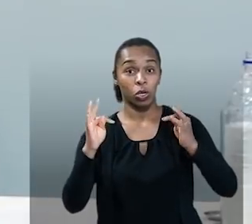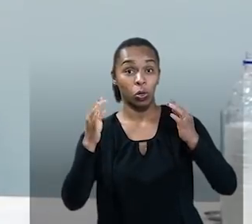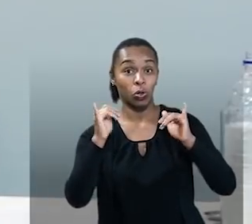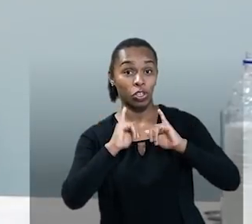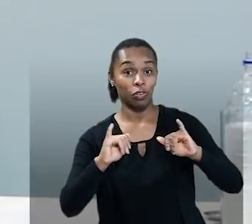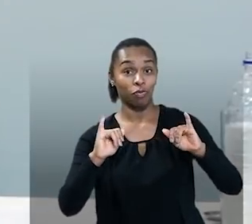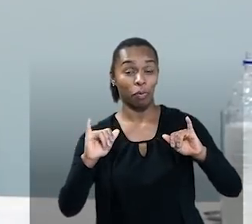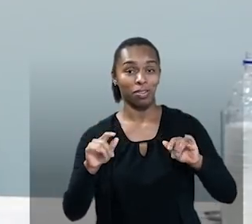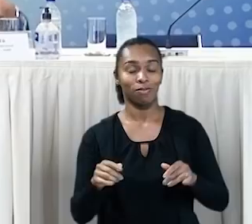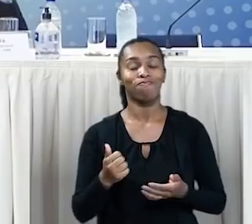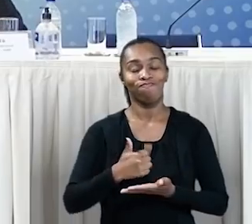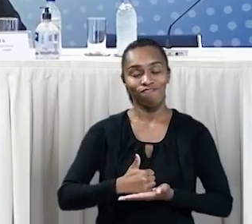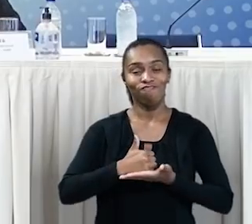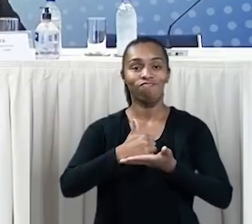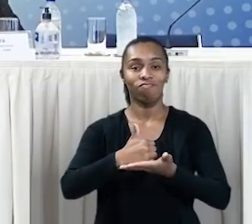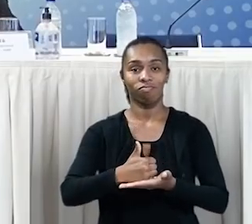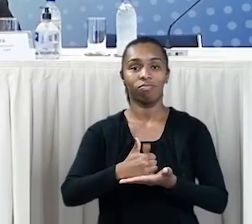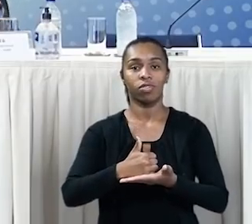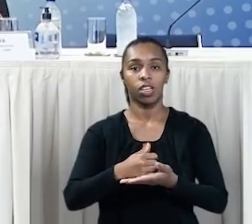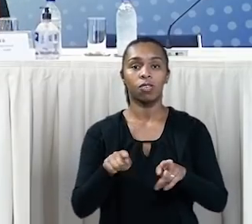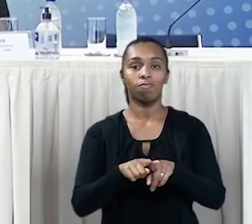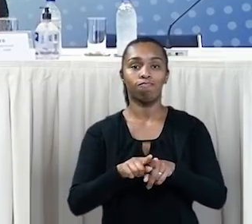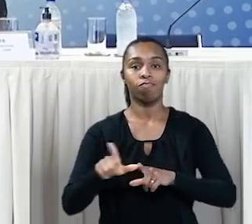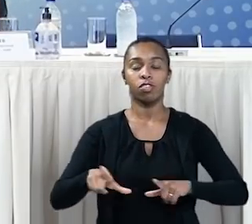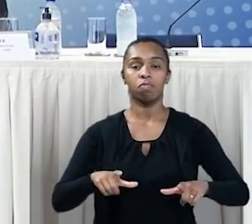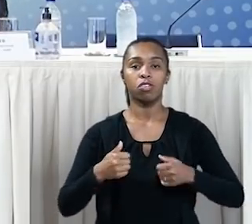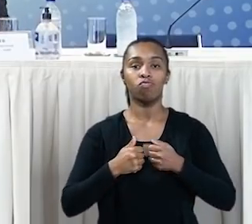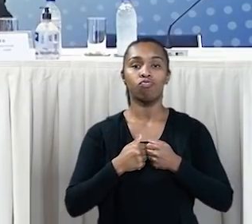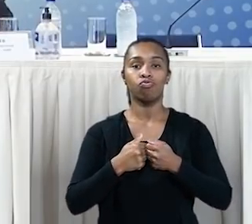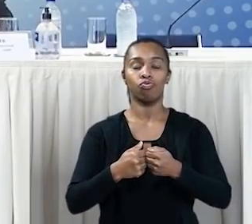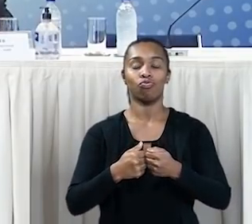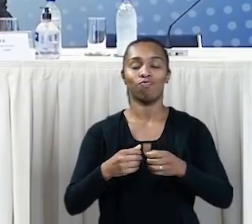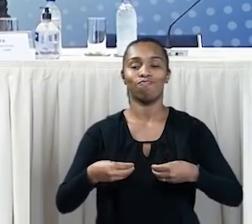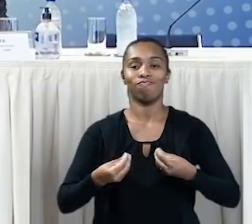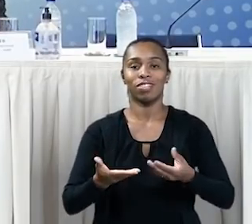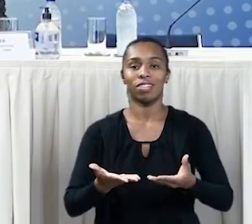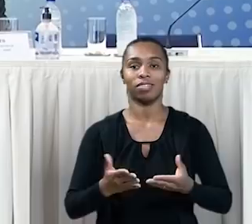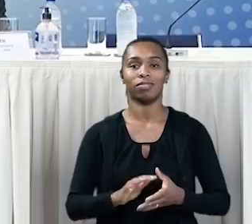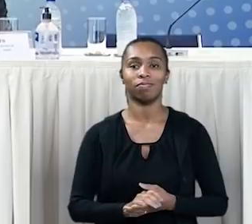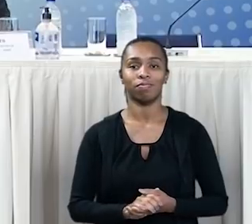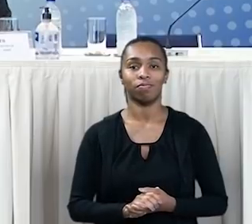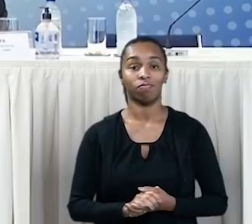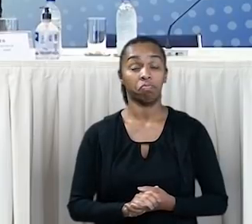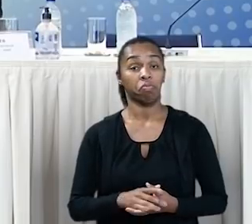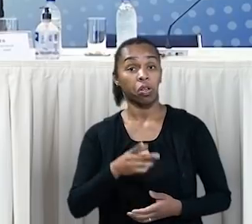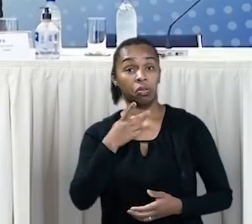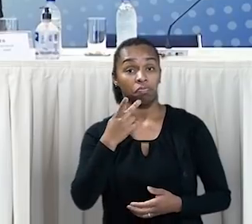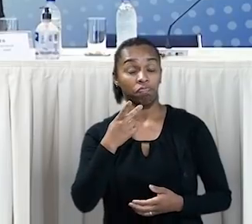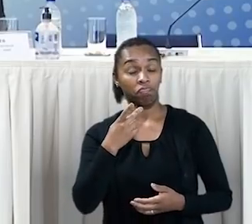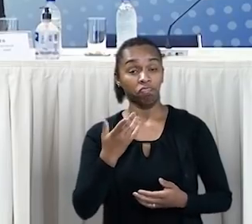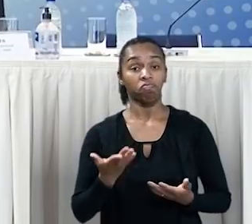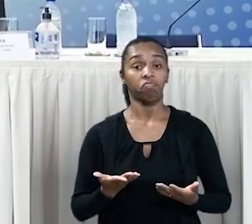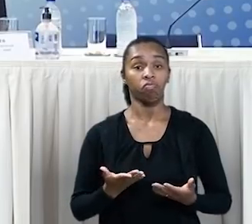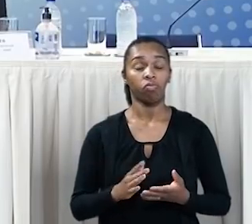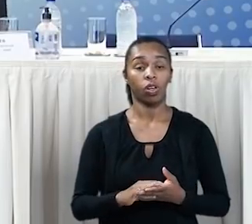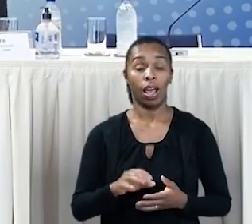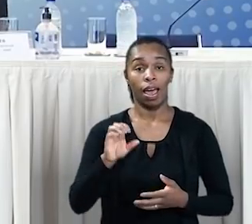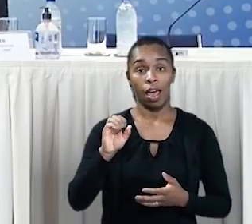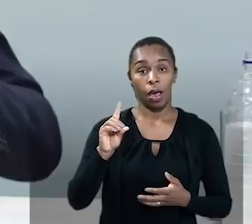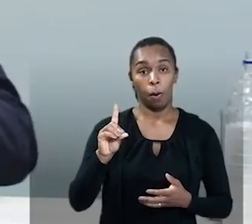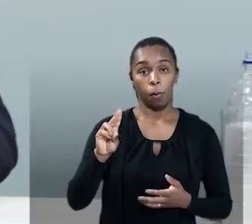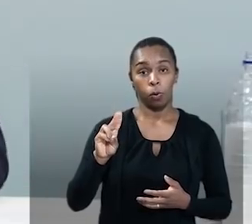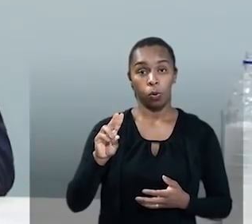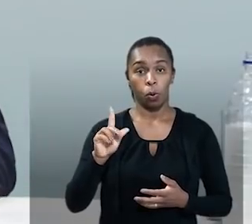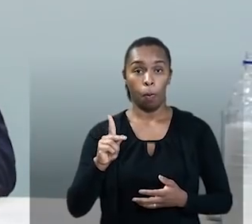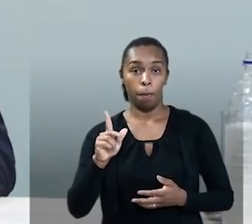Informação, que tem nos apoiado e tem trabalhado conosco para essas entregas. O que eu diria aqui é que o Eduplay,